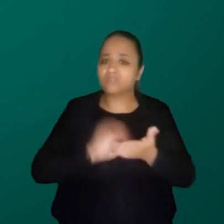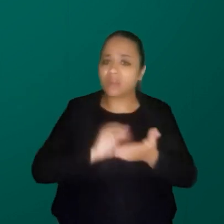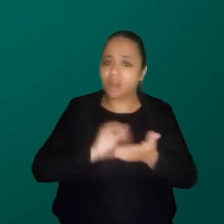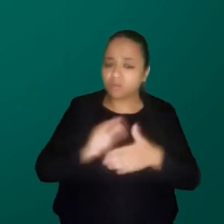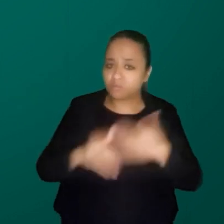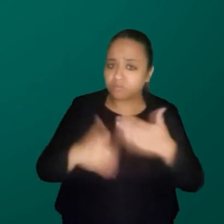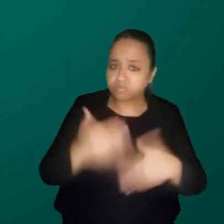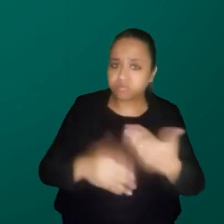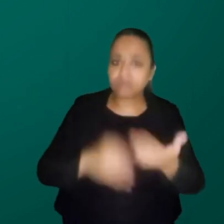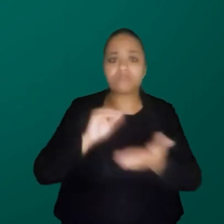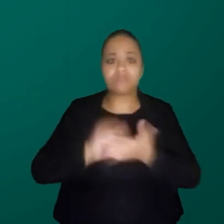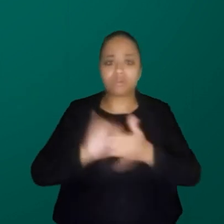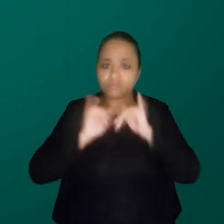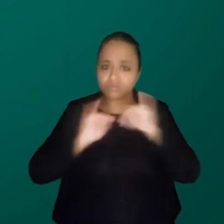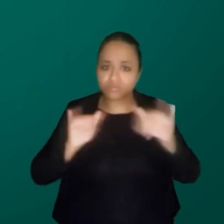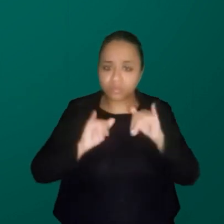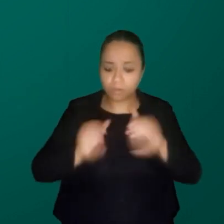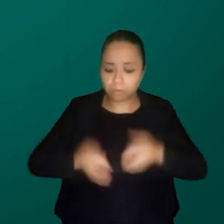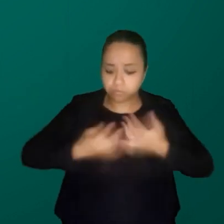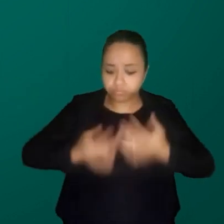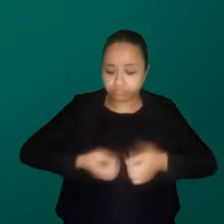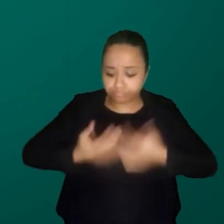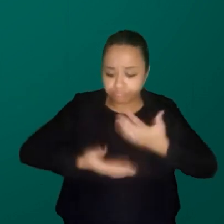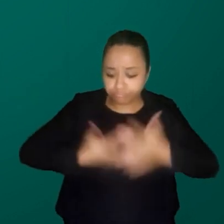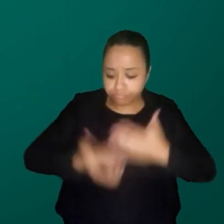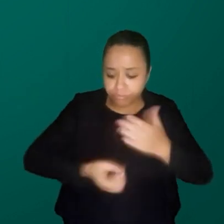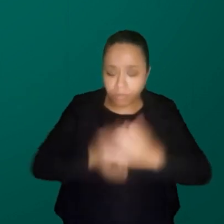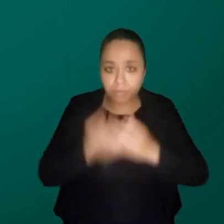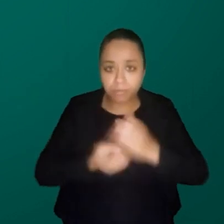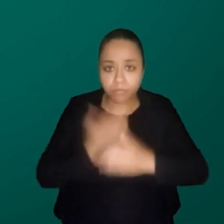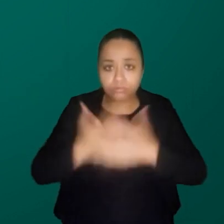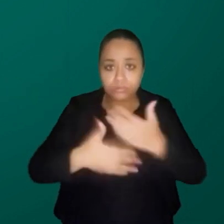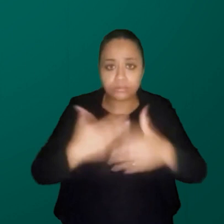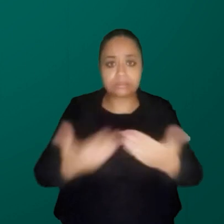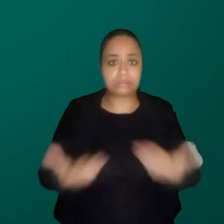divulgado. Então, se não é produzido, não tem como divulgar, infelizmente.